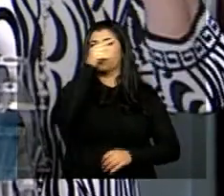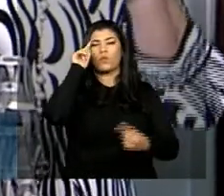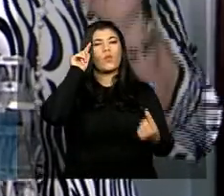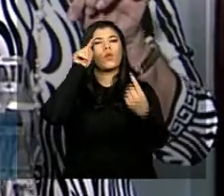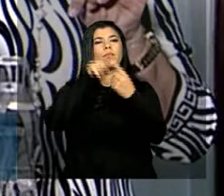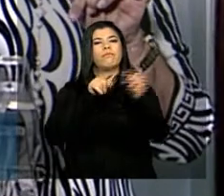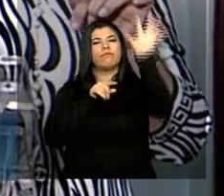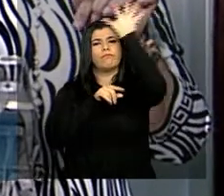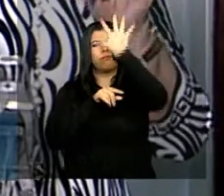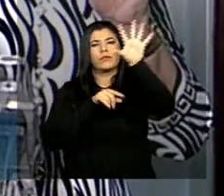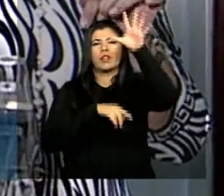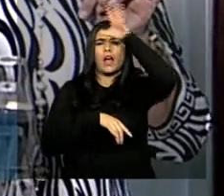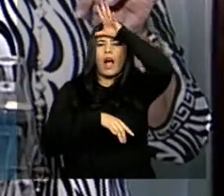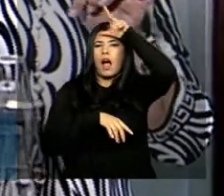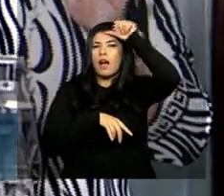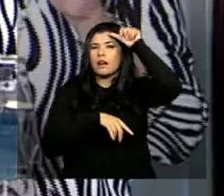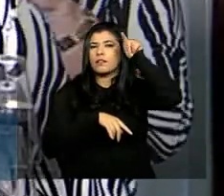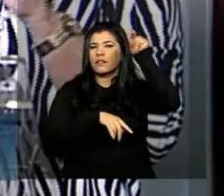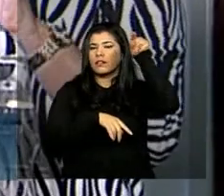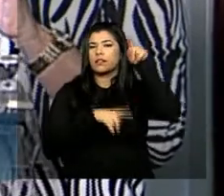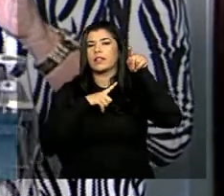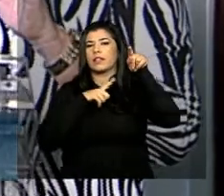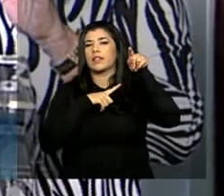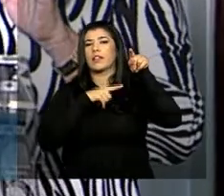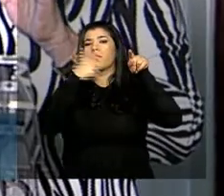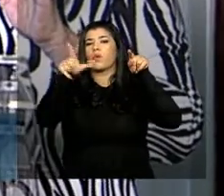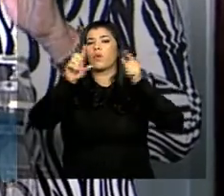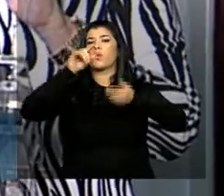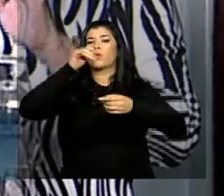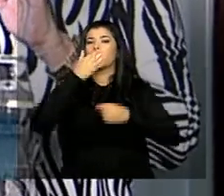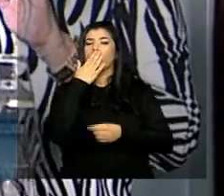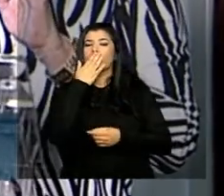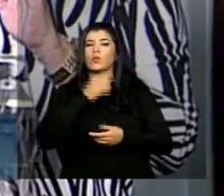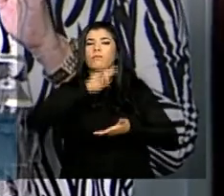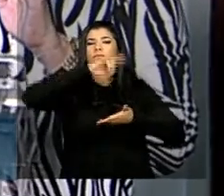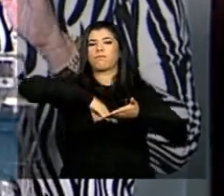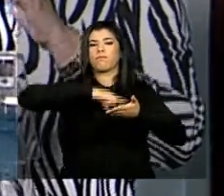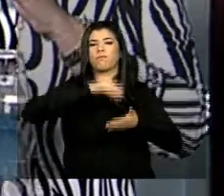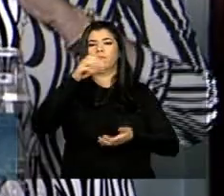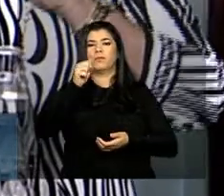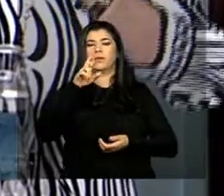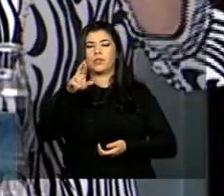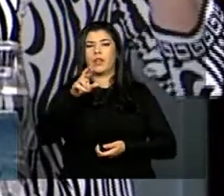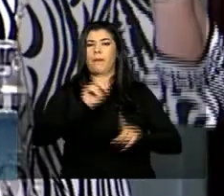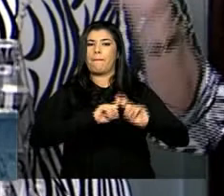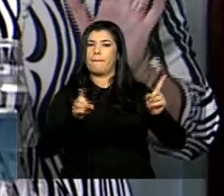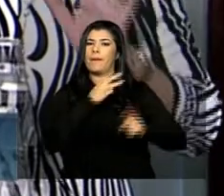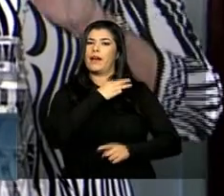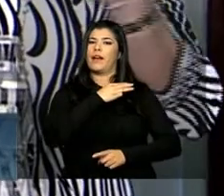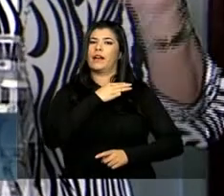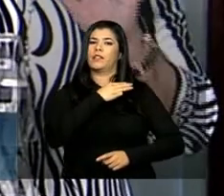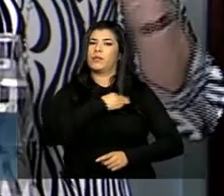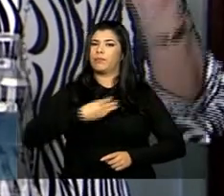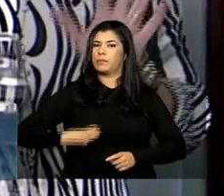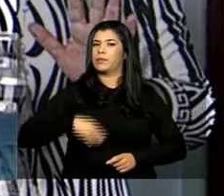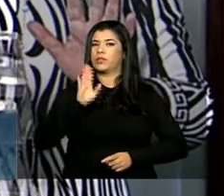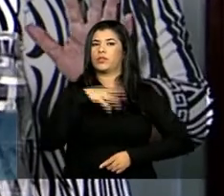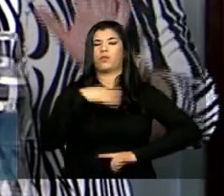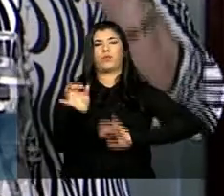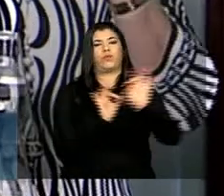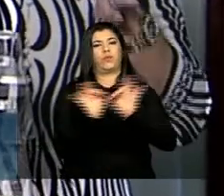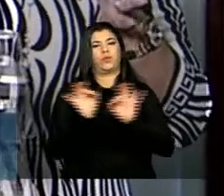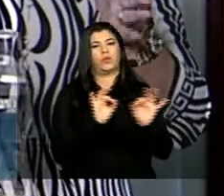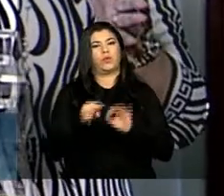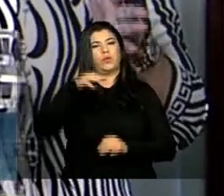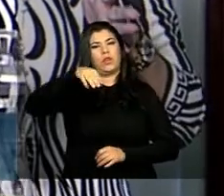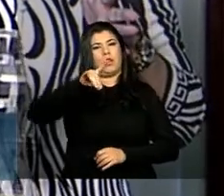mas para o caso do CAR a ministra viabilizou e articulou com o BNDES e praticamente muitos vários estados